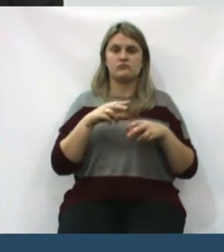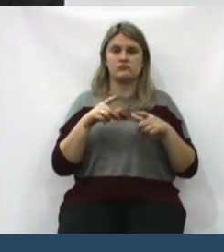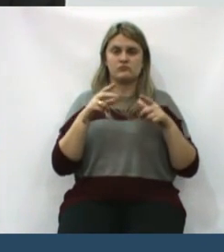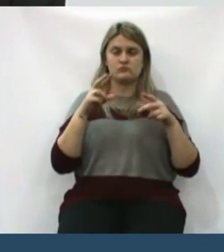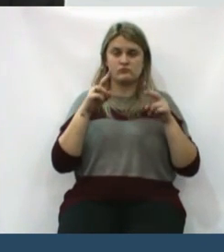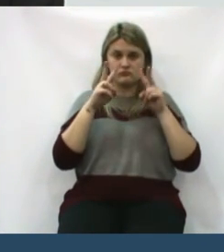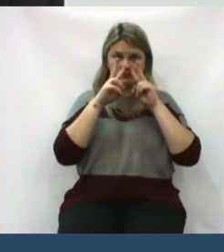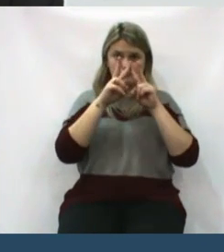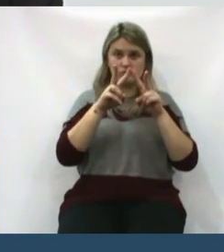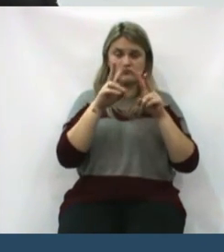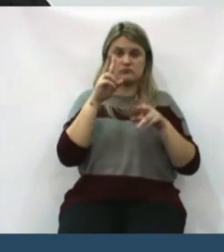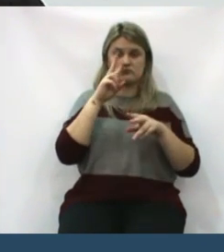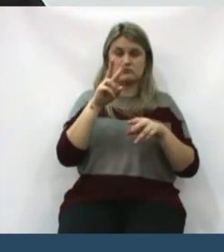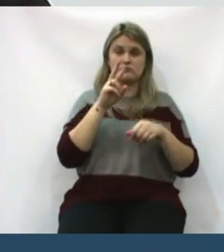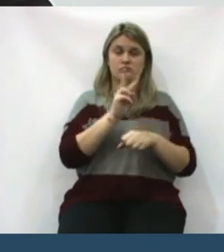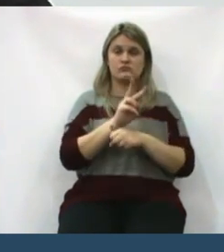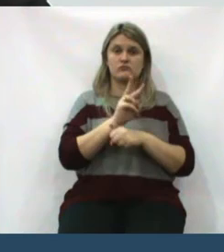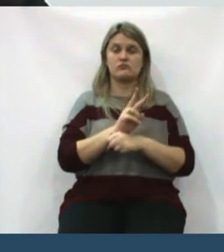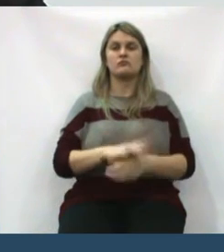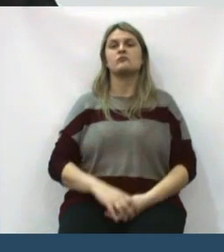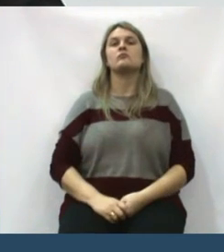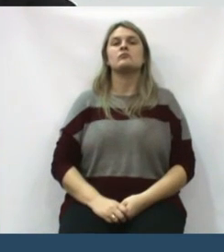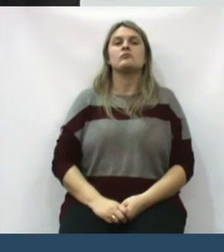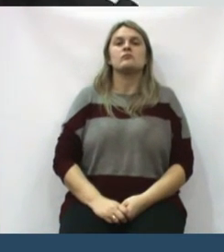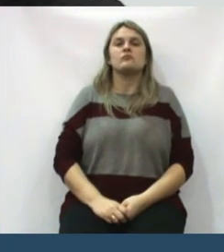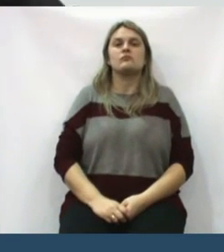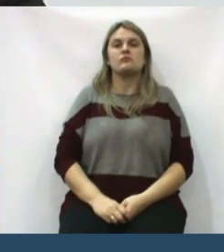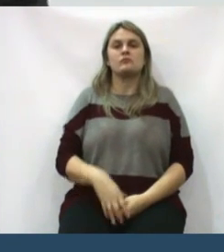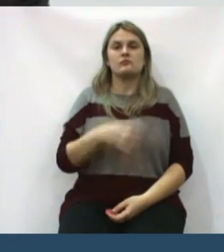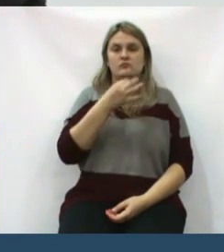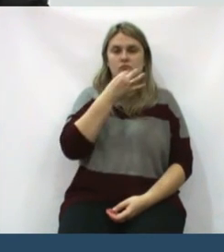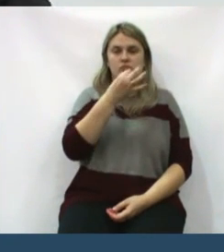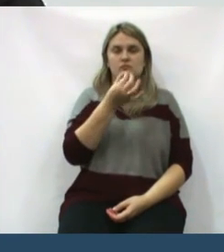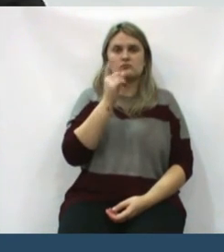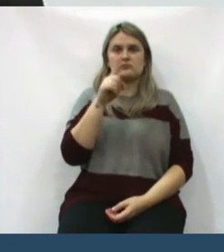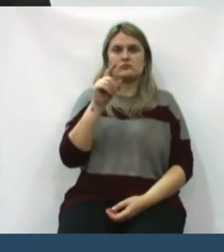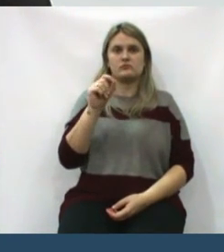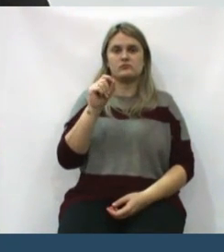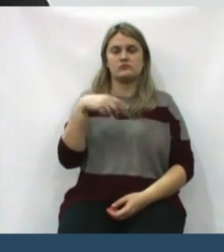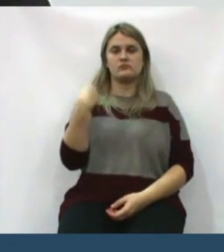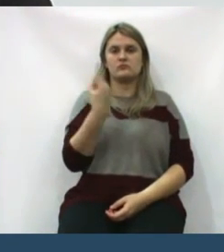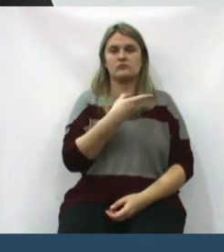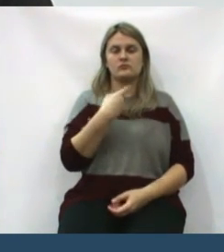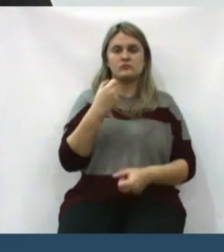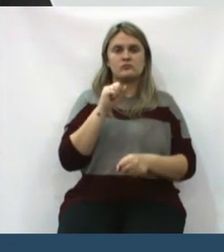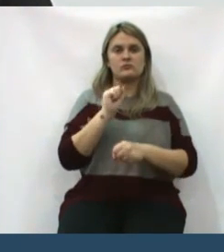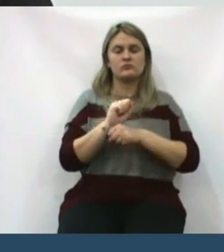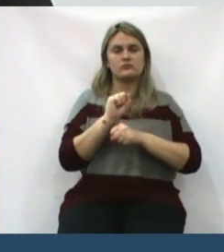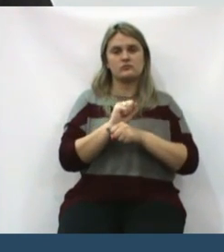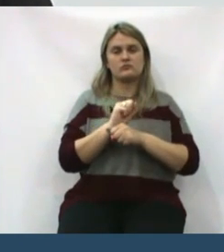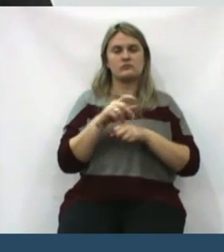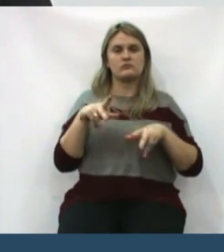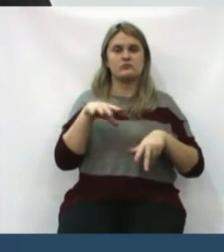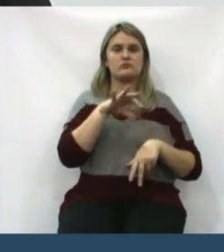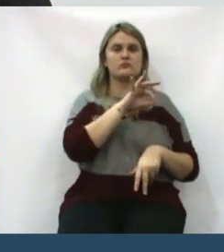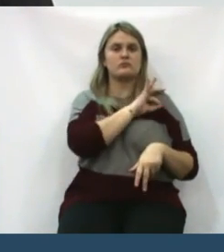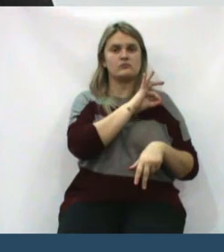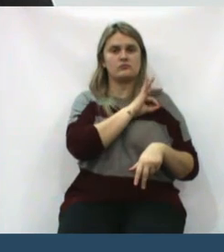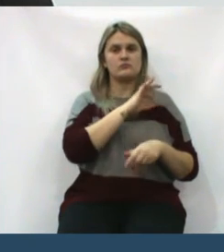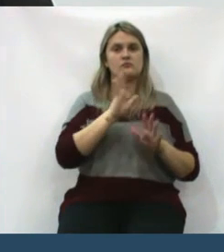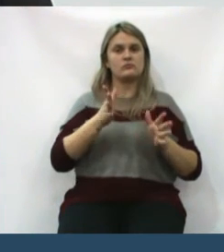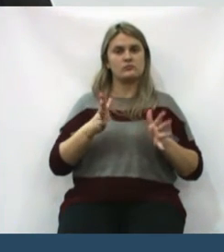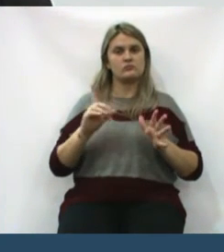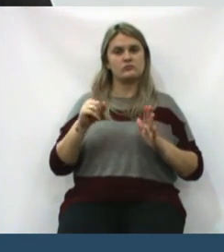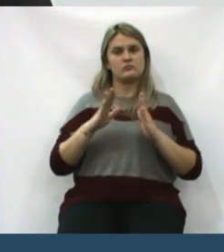conforto, maior segurança para população que tanto clama. Eu acho que é o que a gente espera da polícia militar.